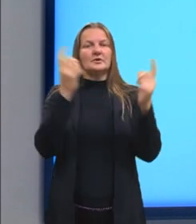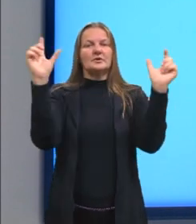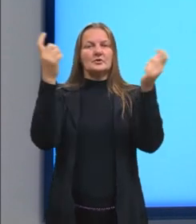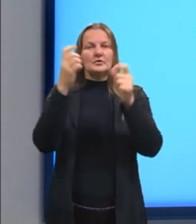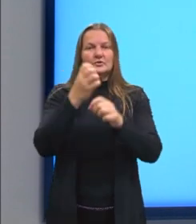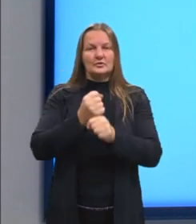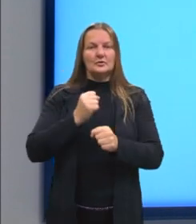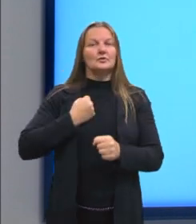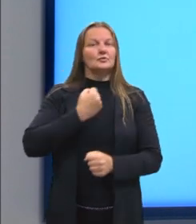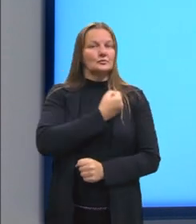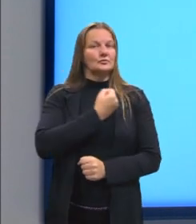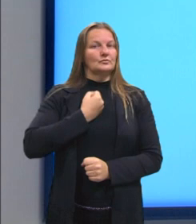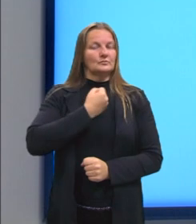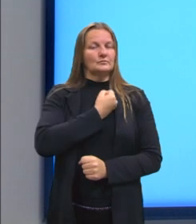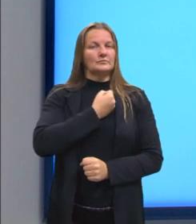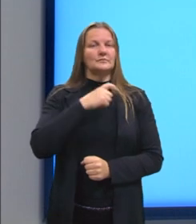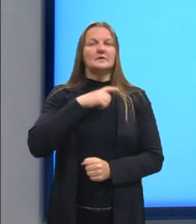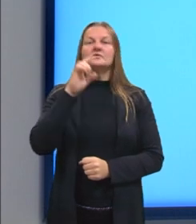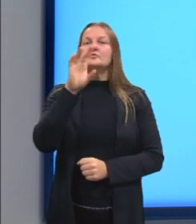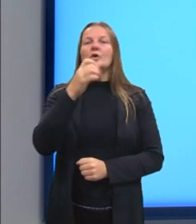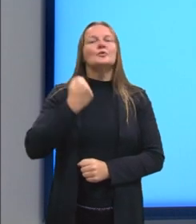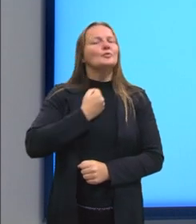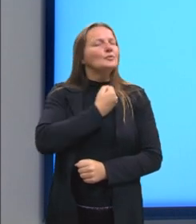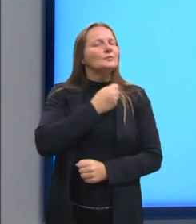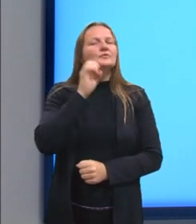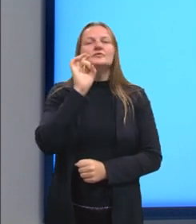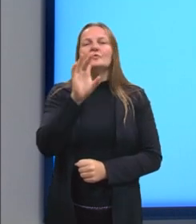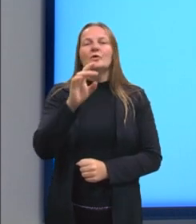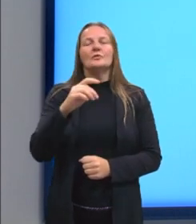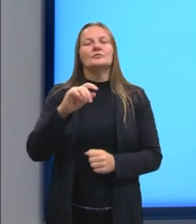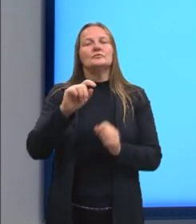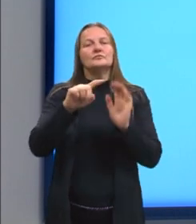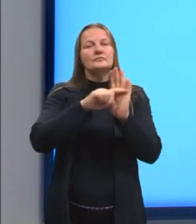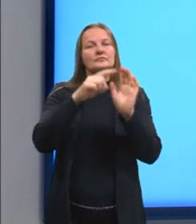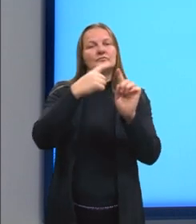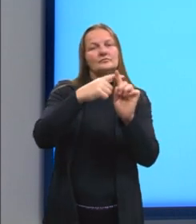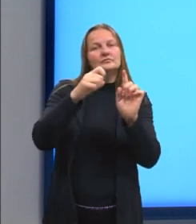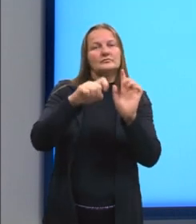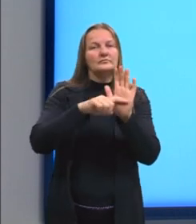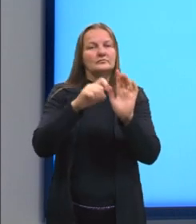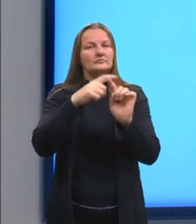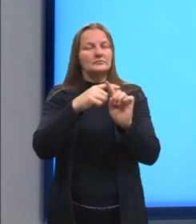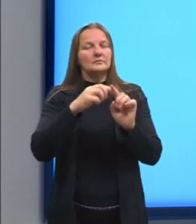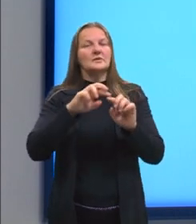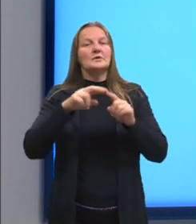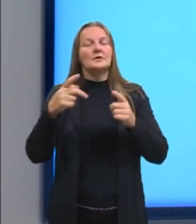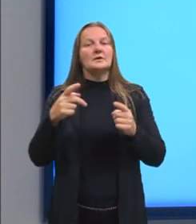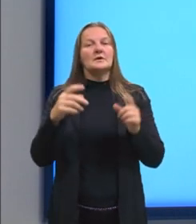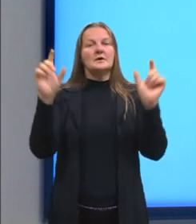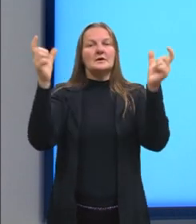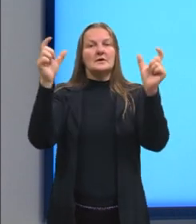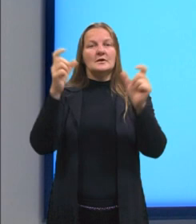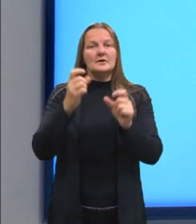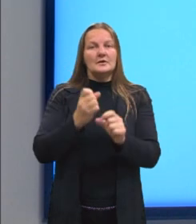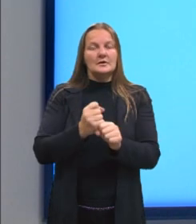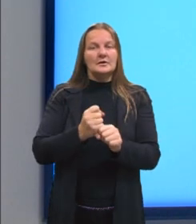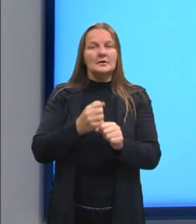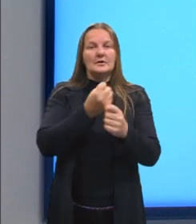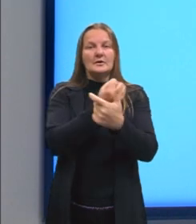numérica, nós temos apenas números e sinais de operações, enquanto as expressões